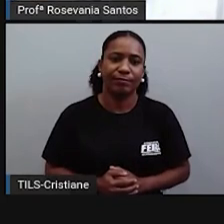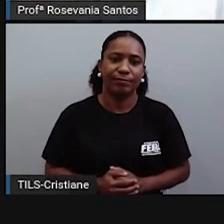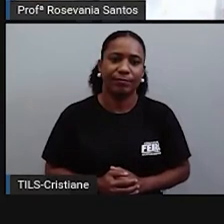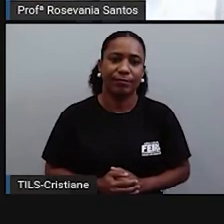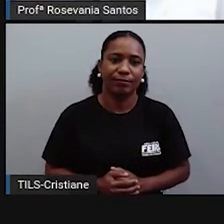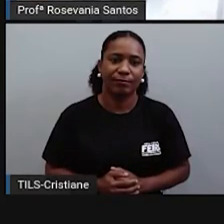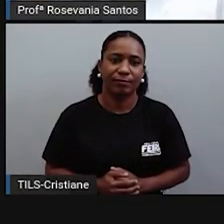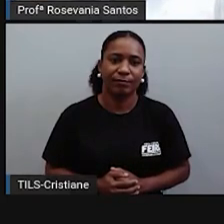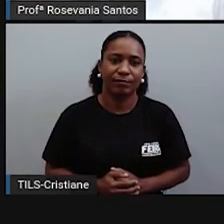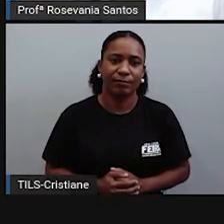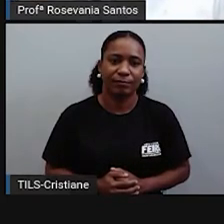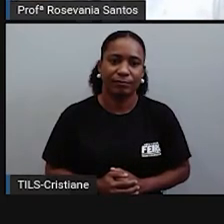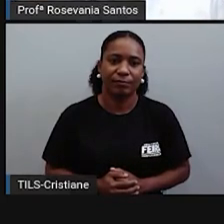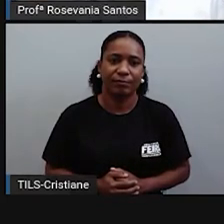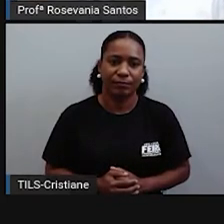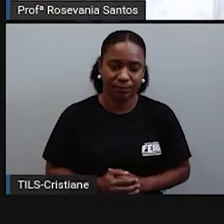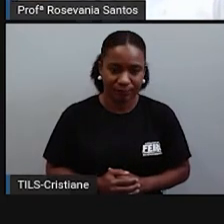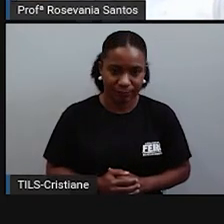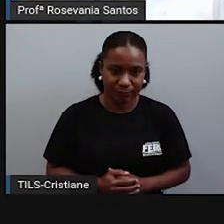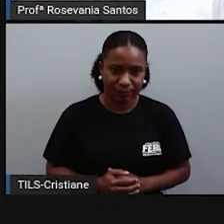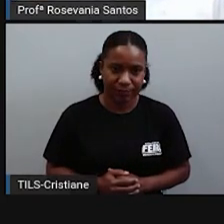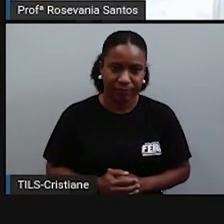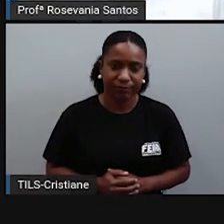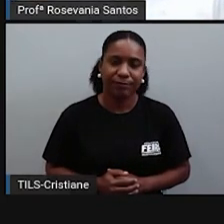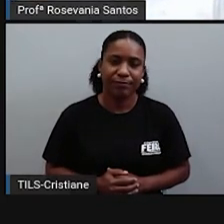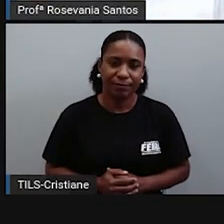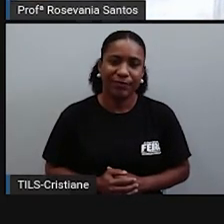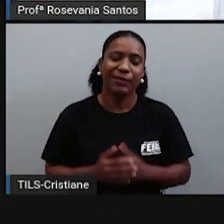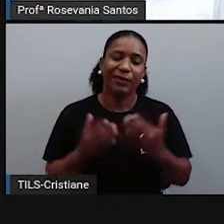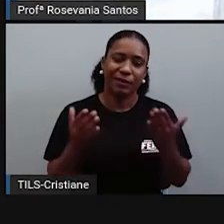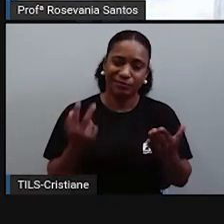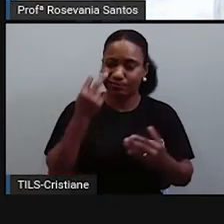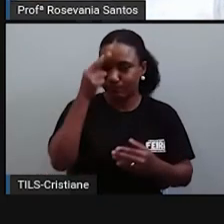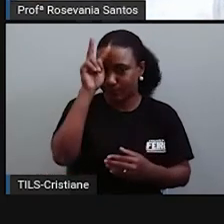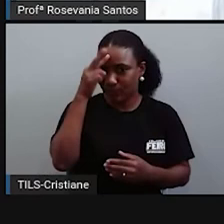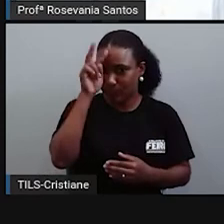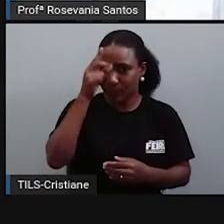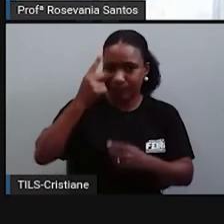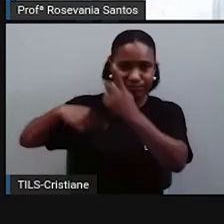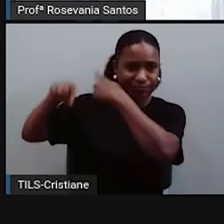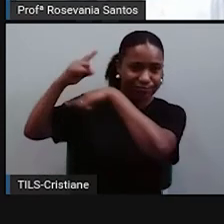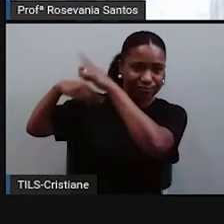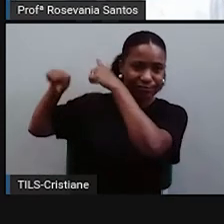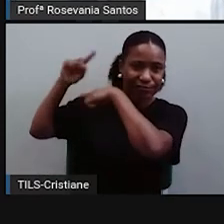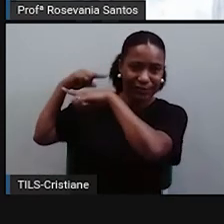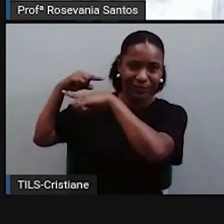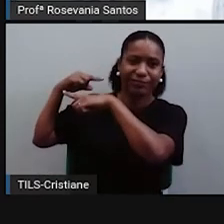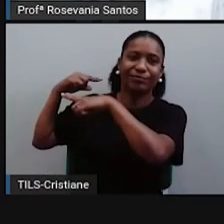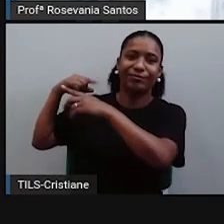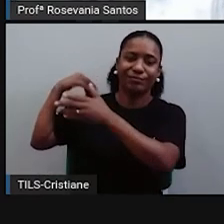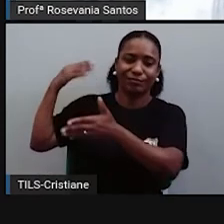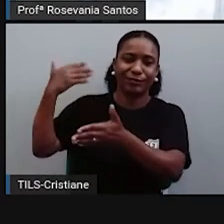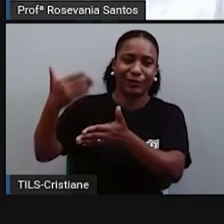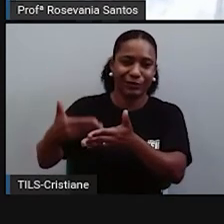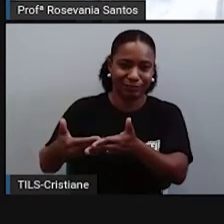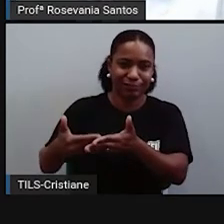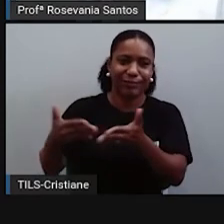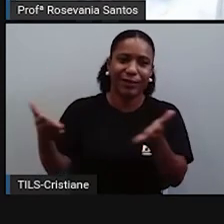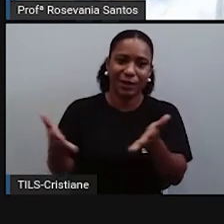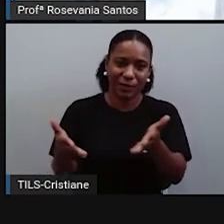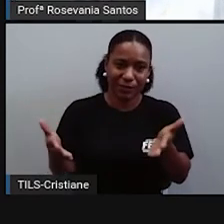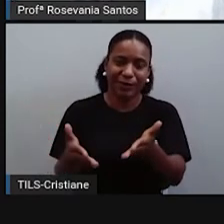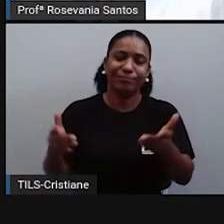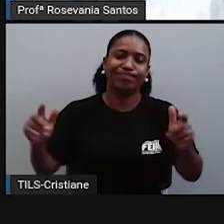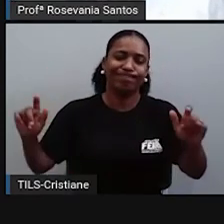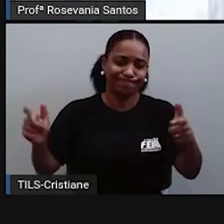Um momento não tão alegre nenhum. Na nossa história. E foi a partir daí que começou todo o processo de matança dos índios. Não só